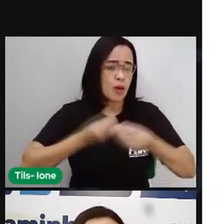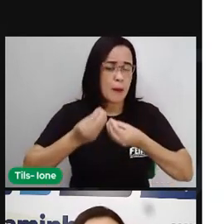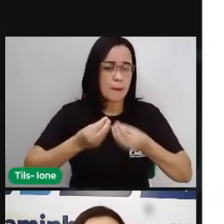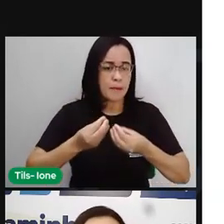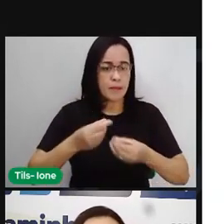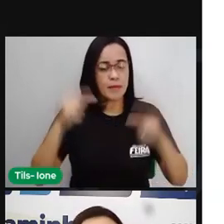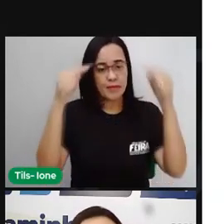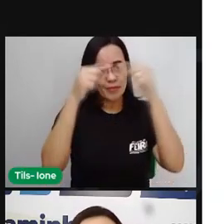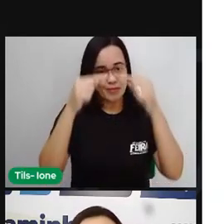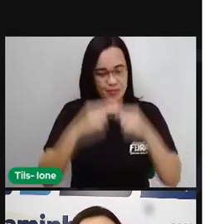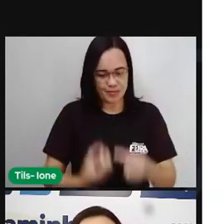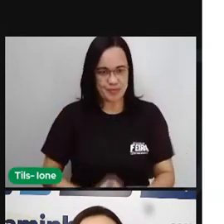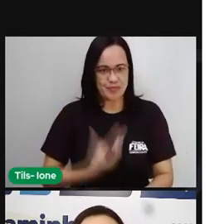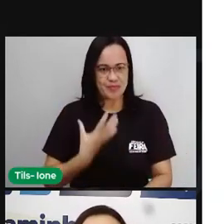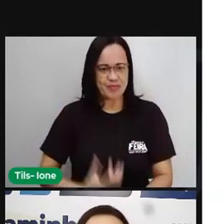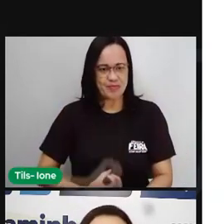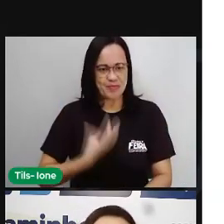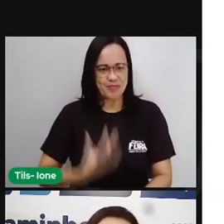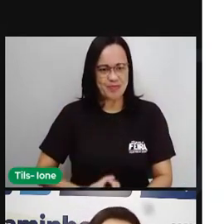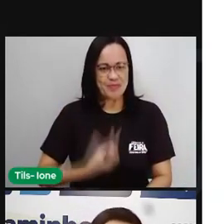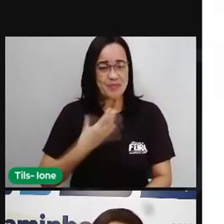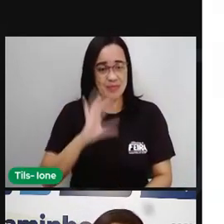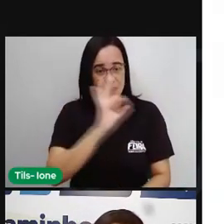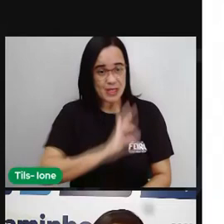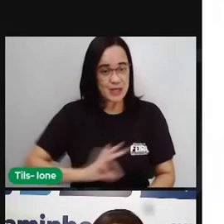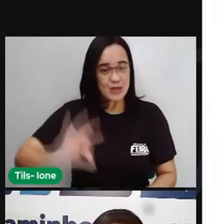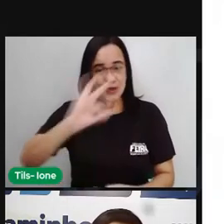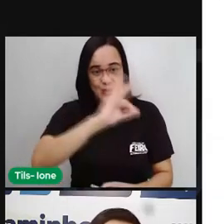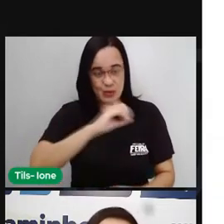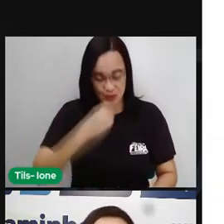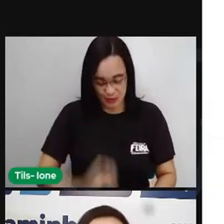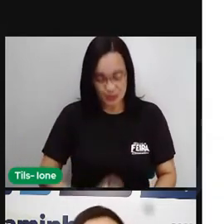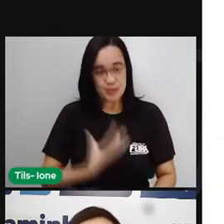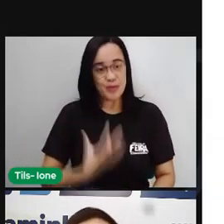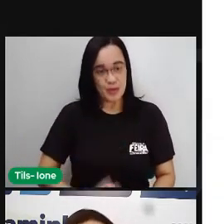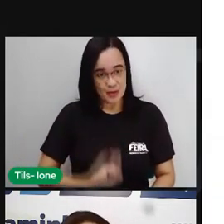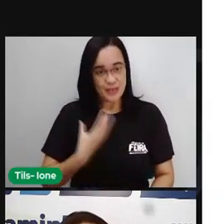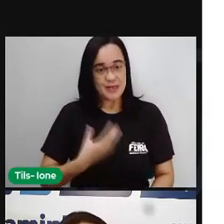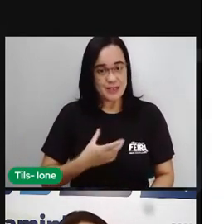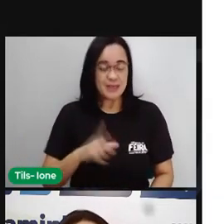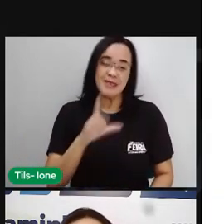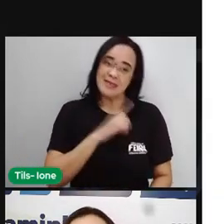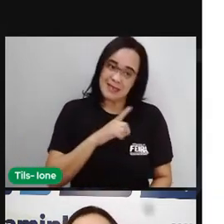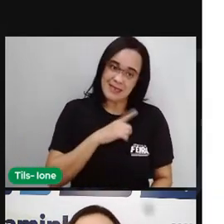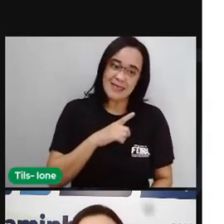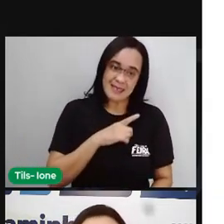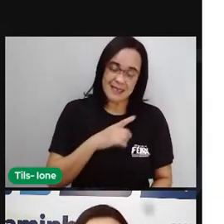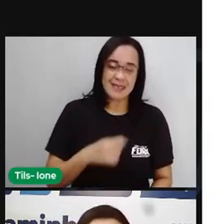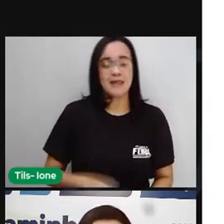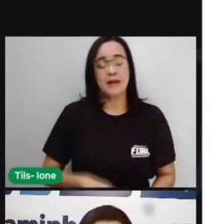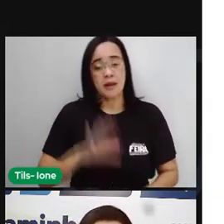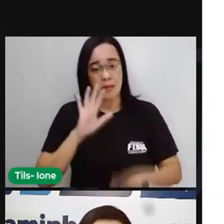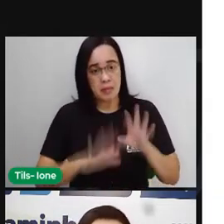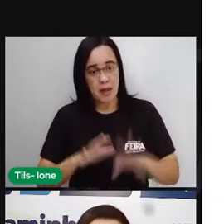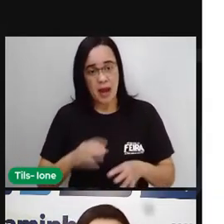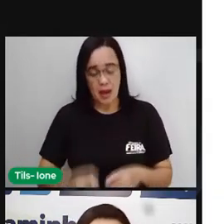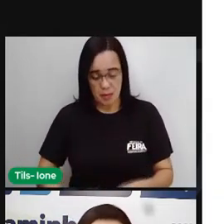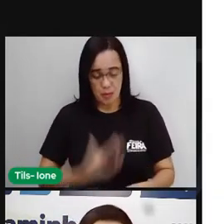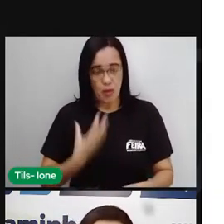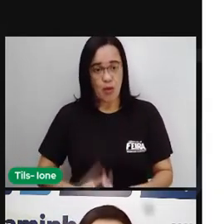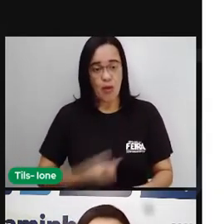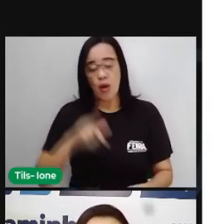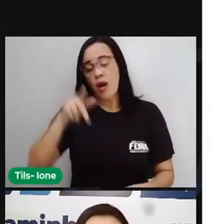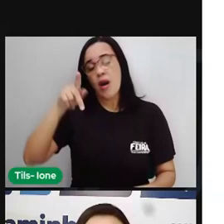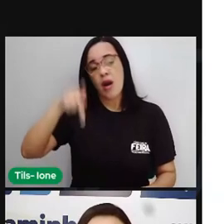poema. Então podemos dizer que todo poema tem poesia. Mas nem toda poesia tem poema. Então os